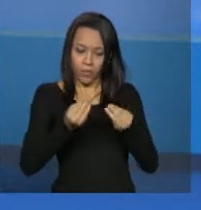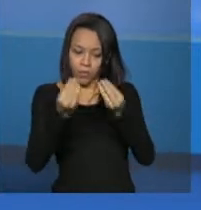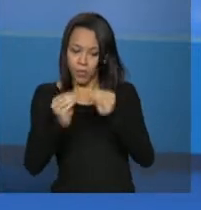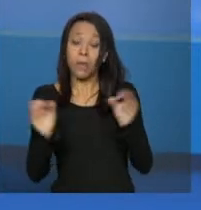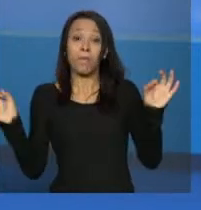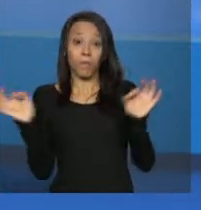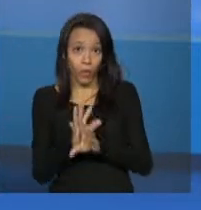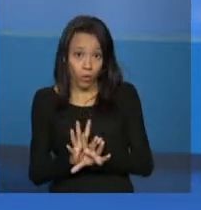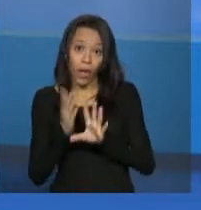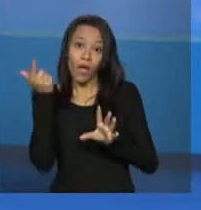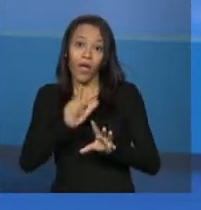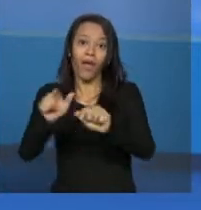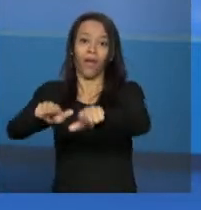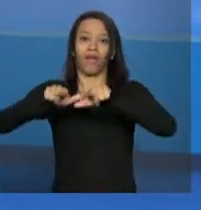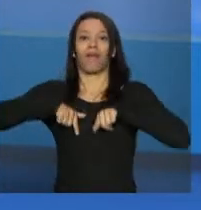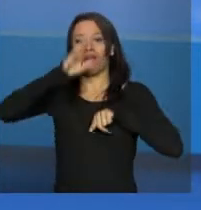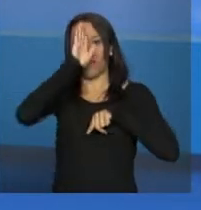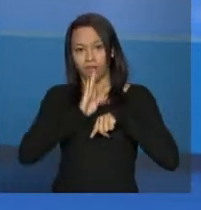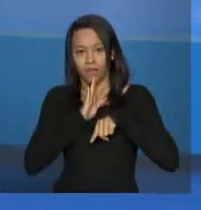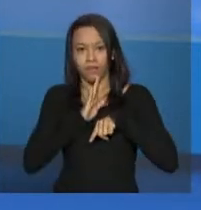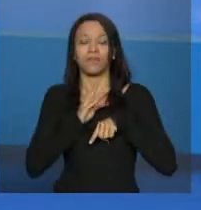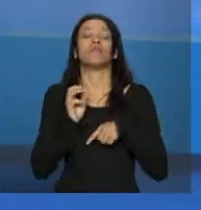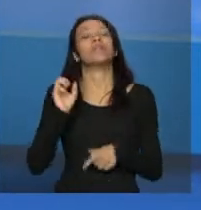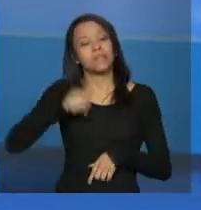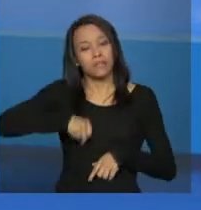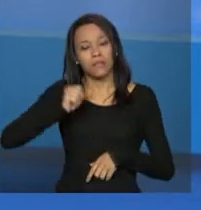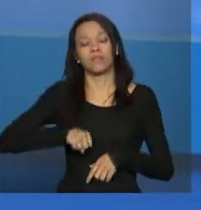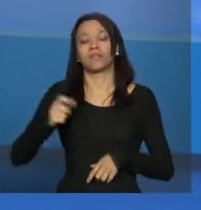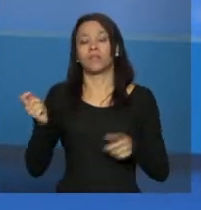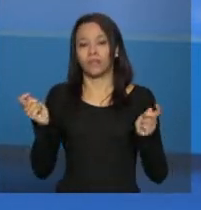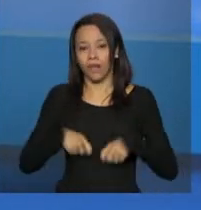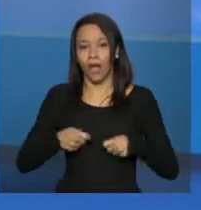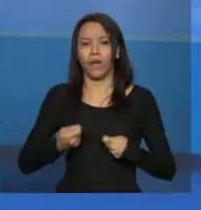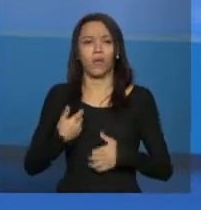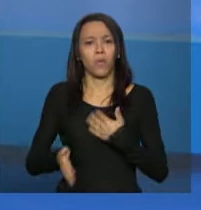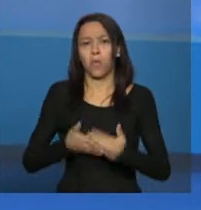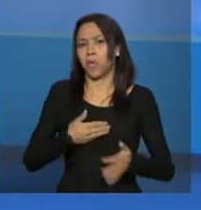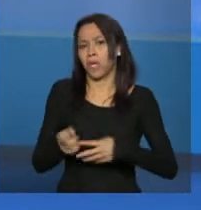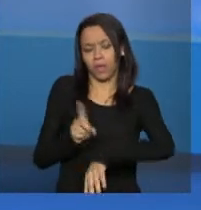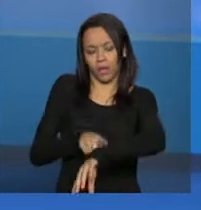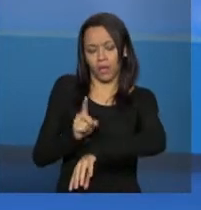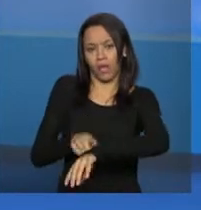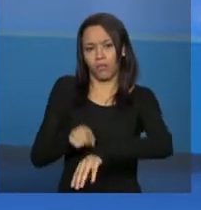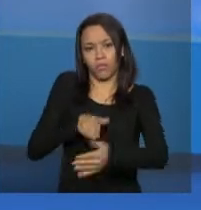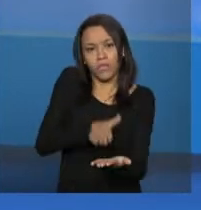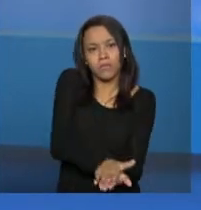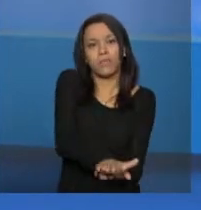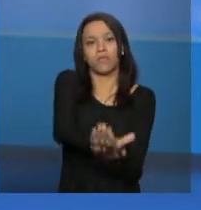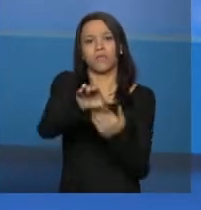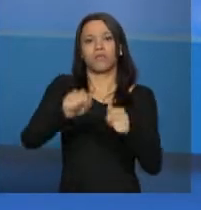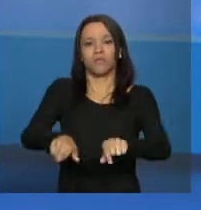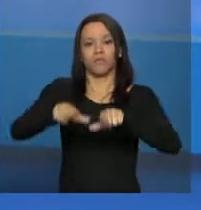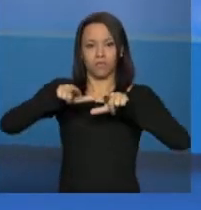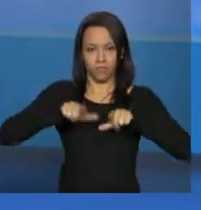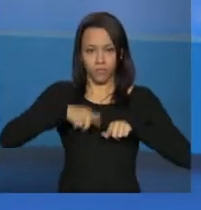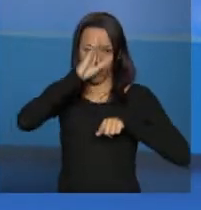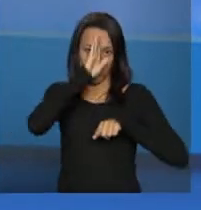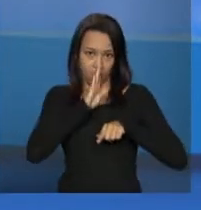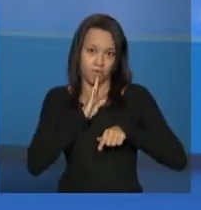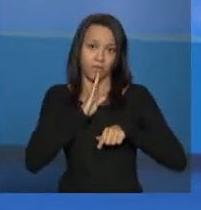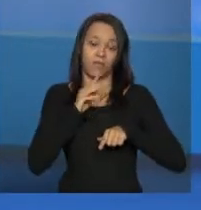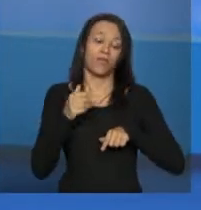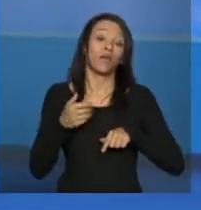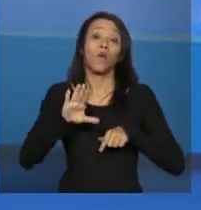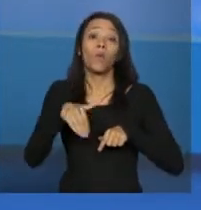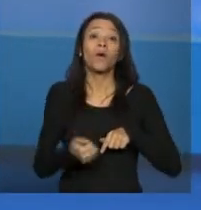disponível talvez essa semana sim ele vai ser possível de ser emitido a qualquer tempo enquanto isso como ele gera um arquivo